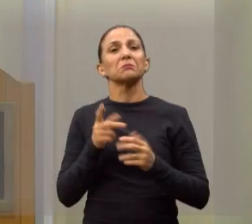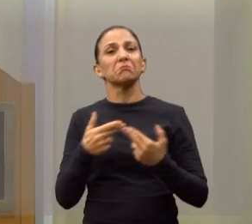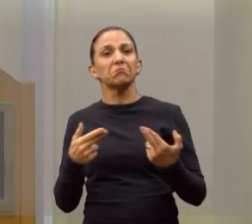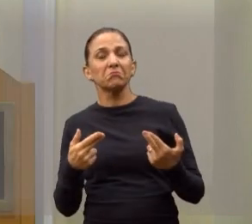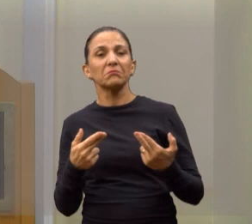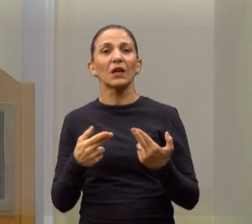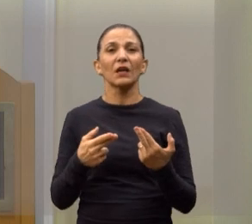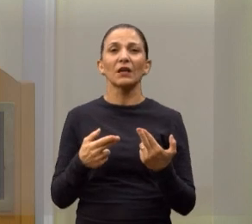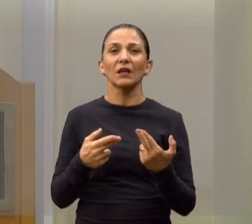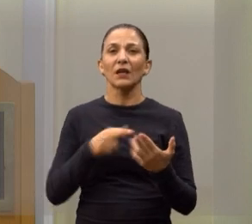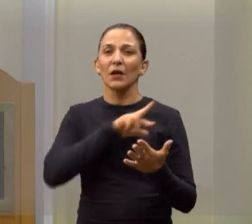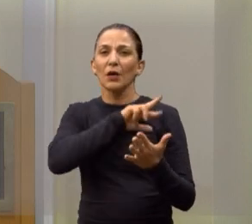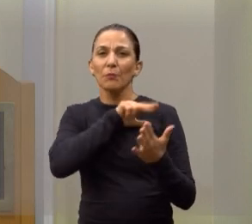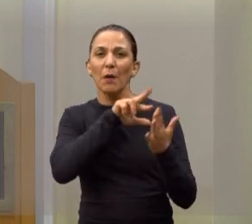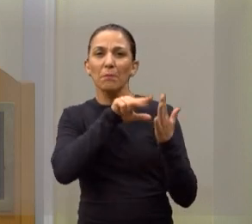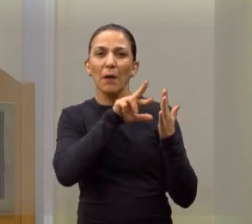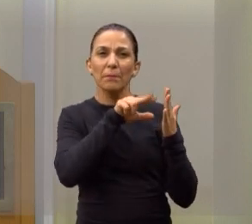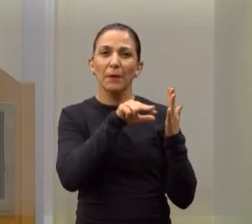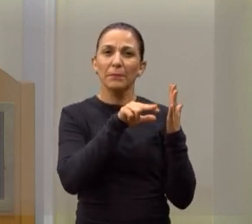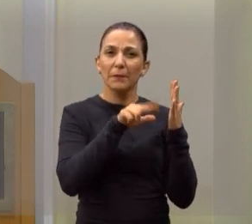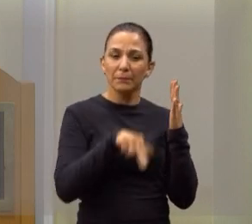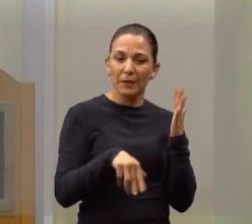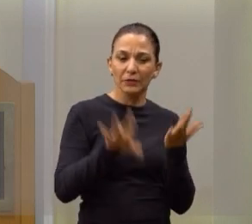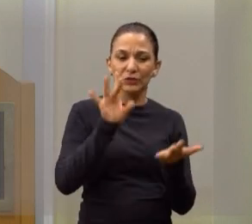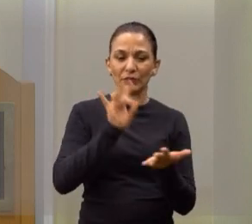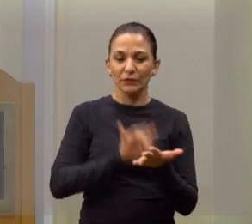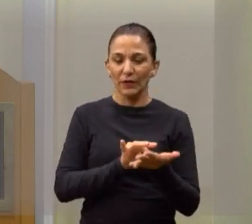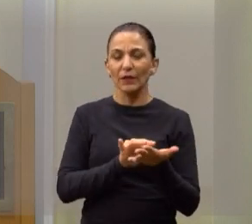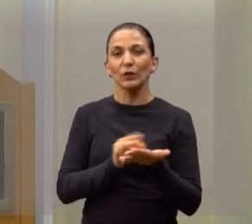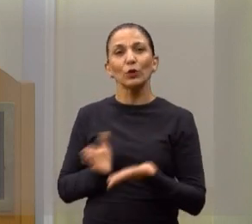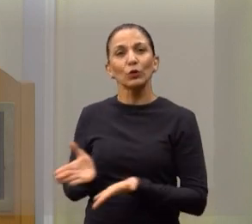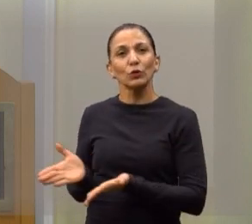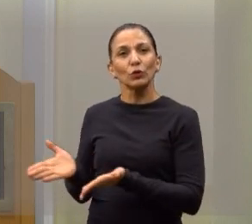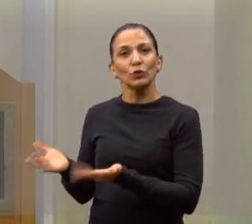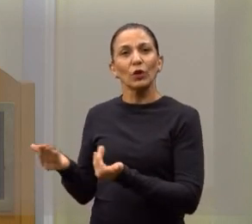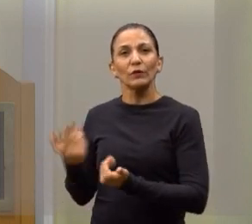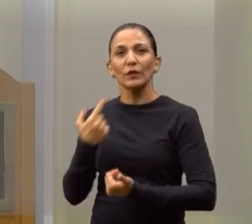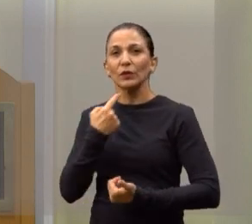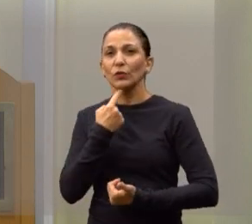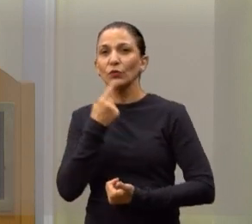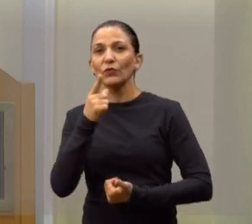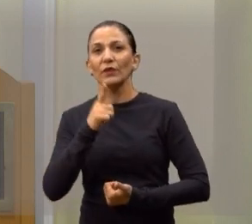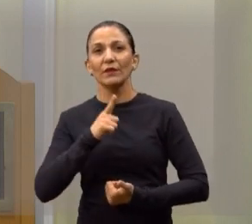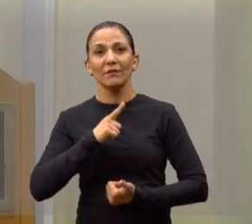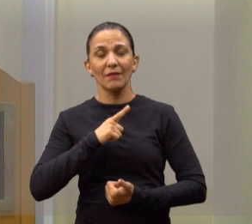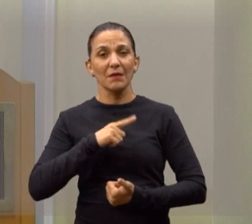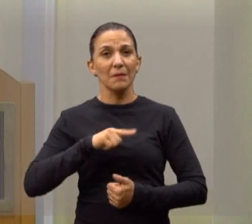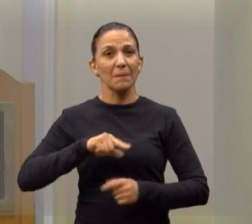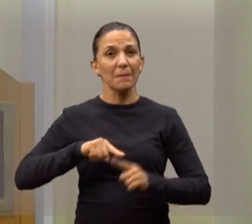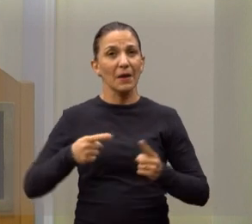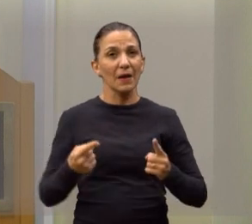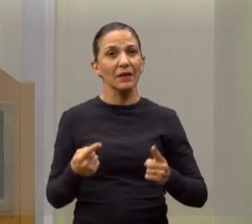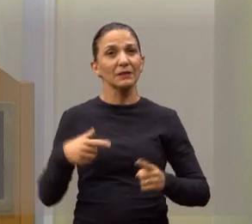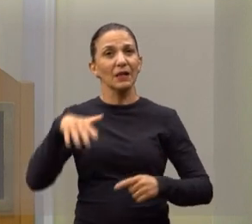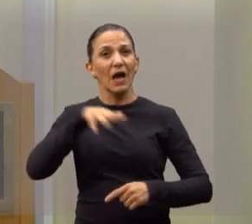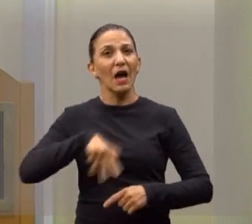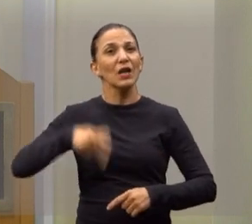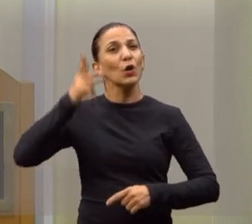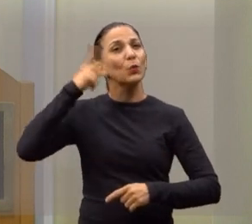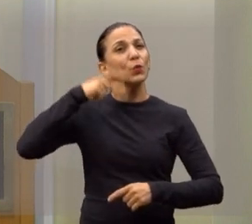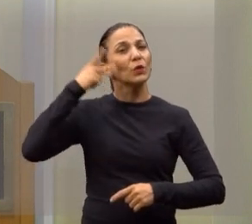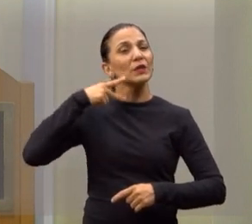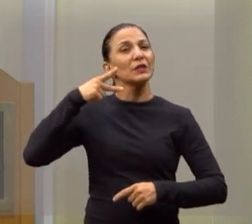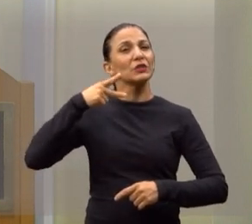enfim, uma série de questionamentos que são reais entre eles. e muitas vezes a classe política esquece de dar a devida